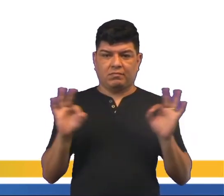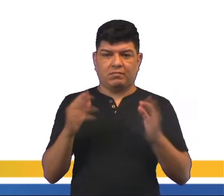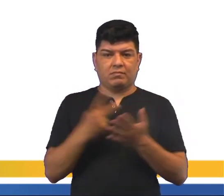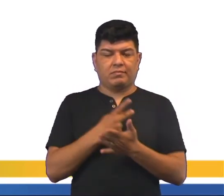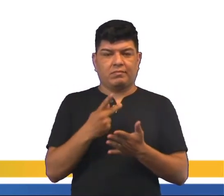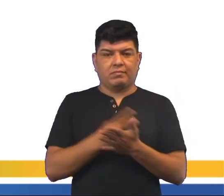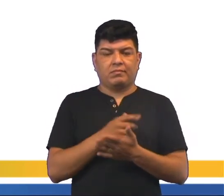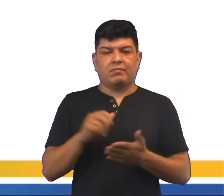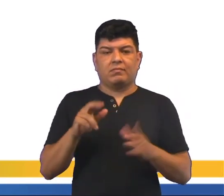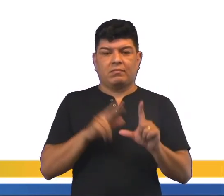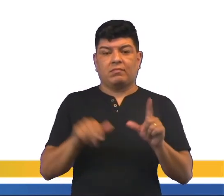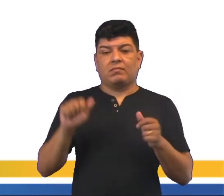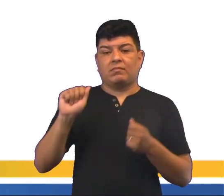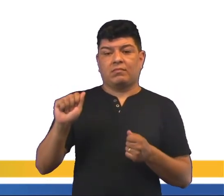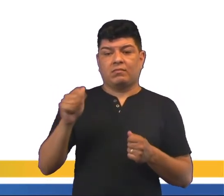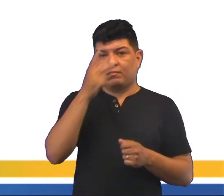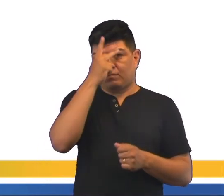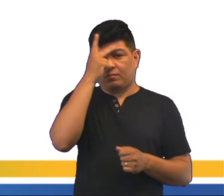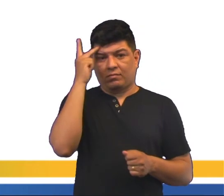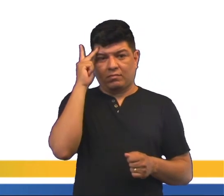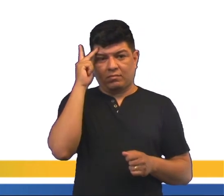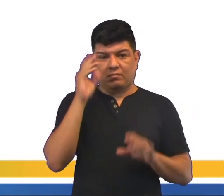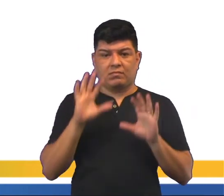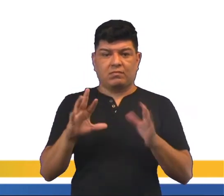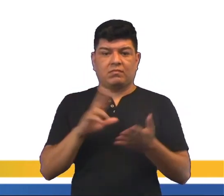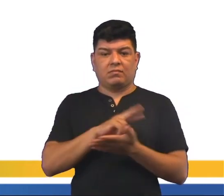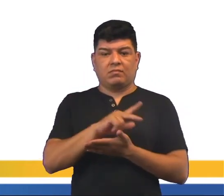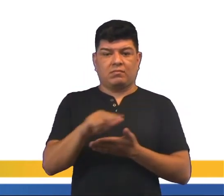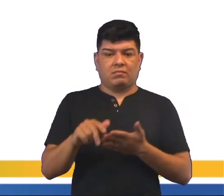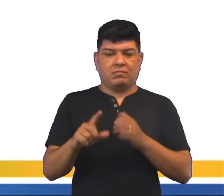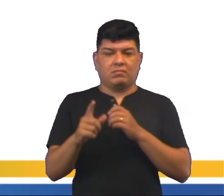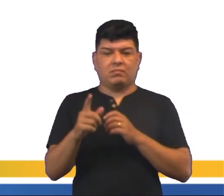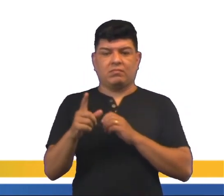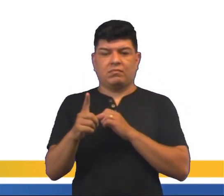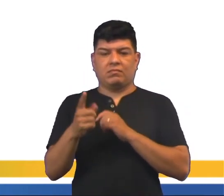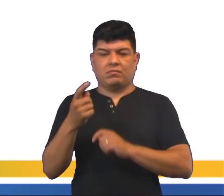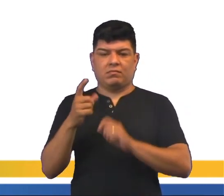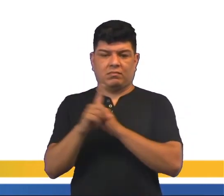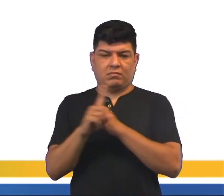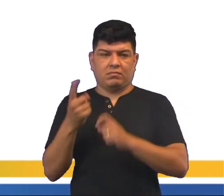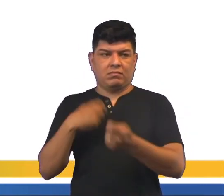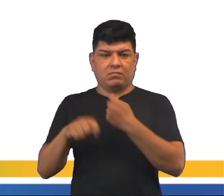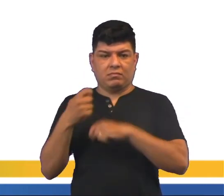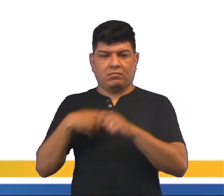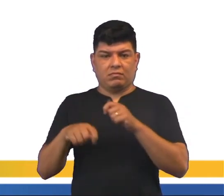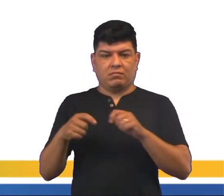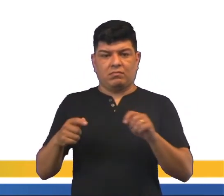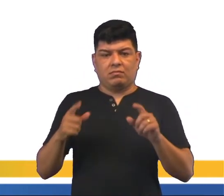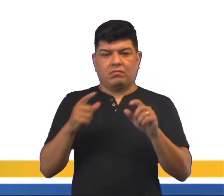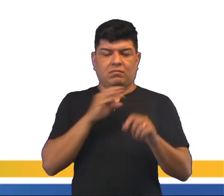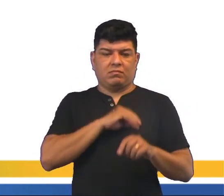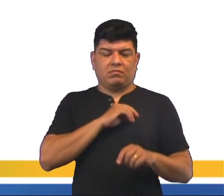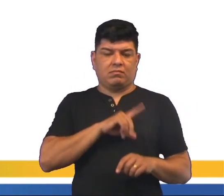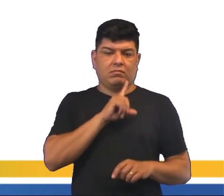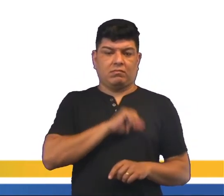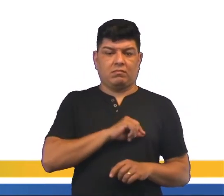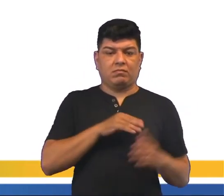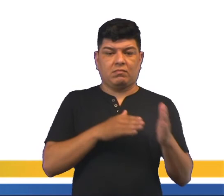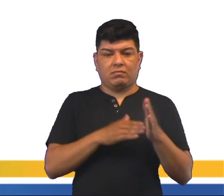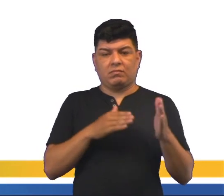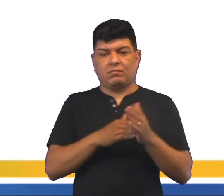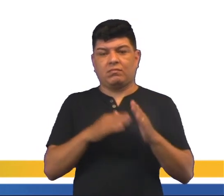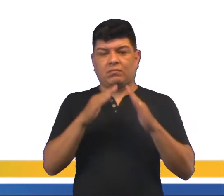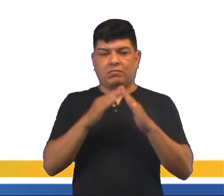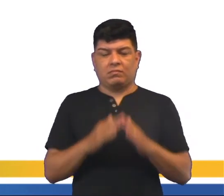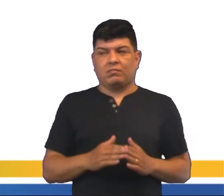que é incorreto? Letra A, são indivíduos que por uma série de fatores sociais e econômicos recebem baixos salários, o que limita as